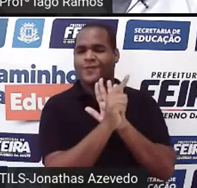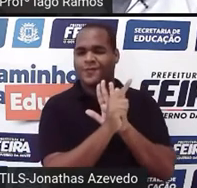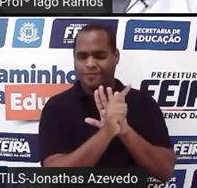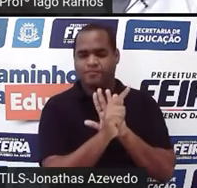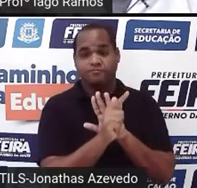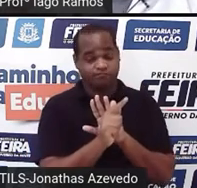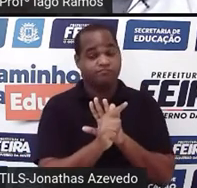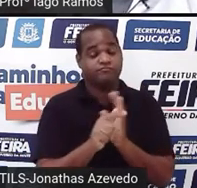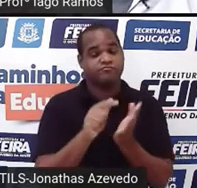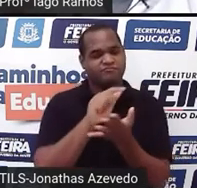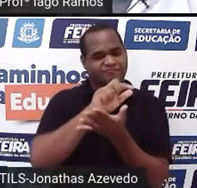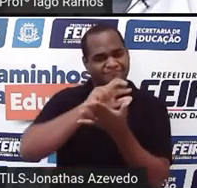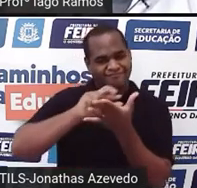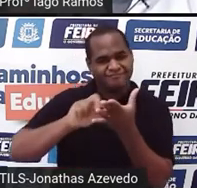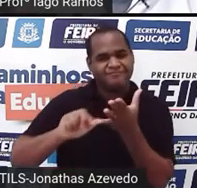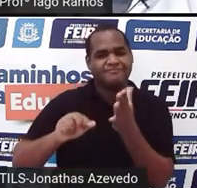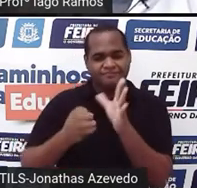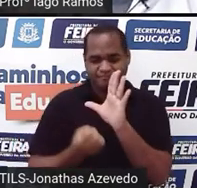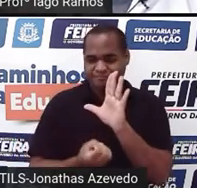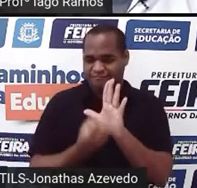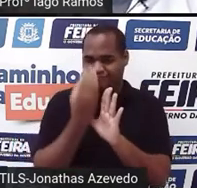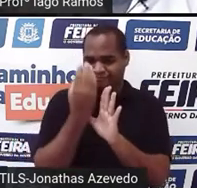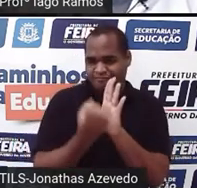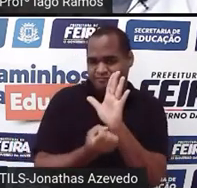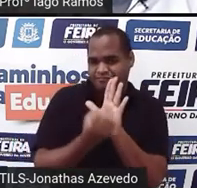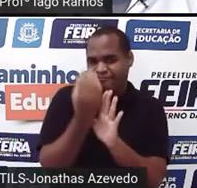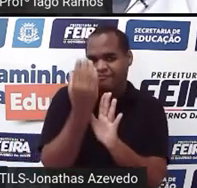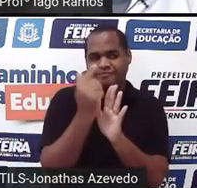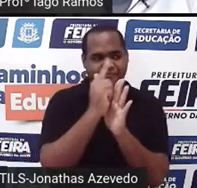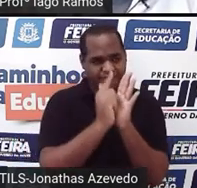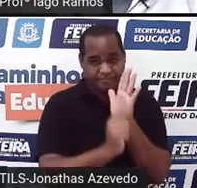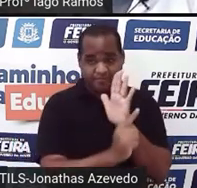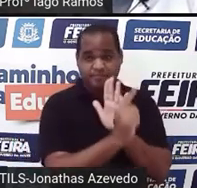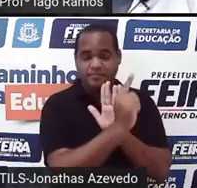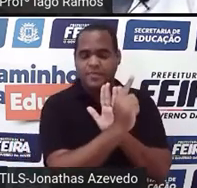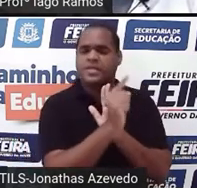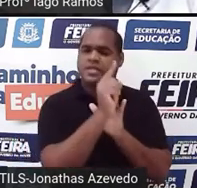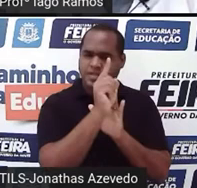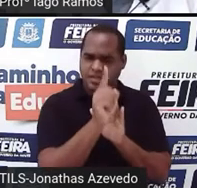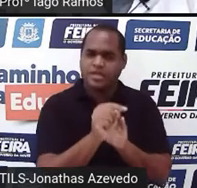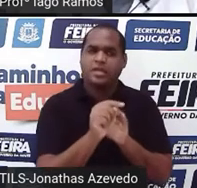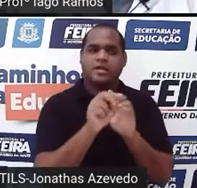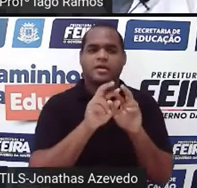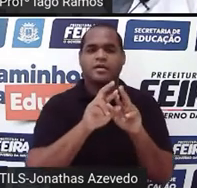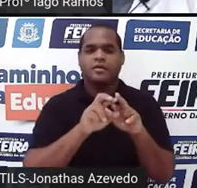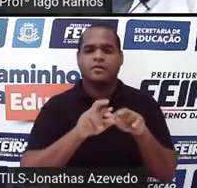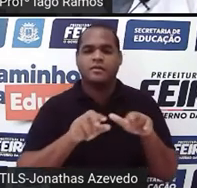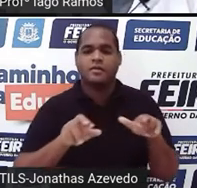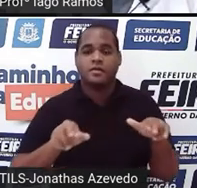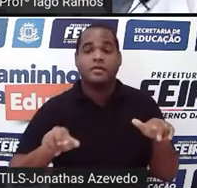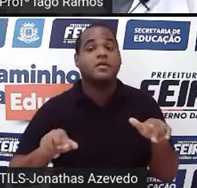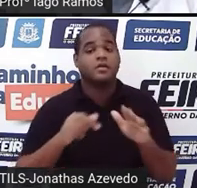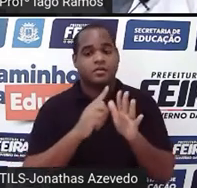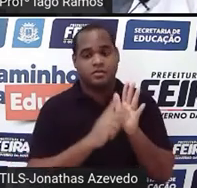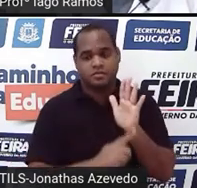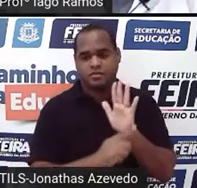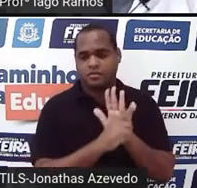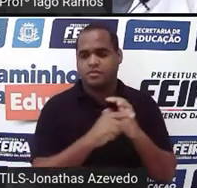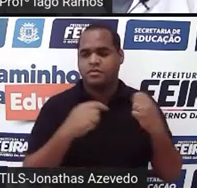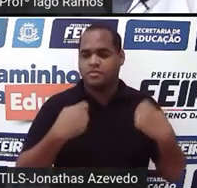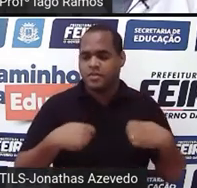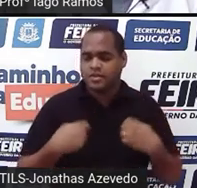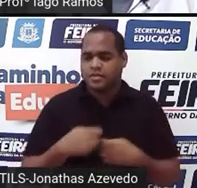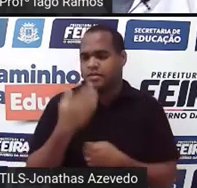Coisas que aparecem nos gráficos. E essas coisas que aparecem nos gráficos, a gente precisa